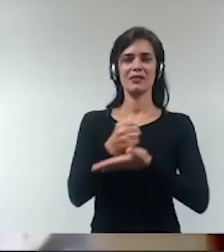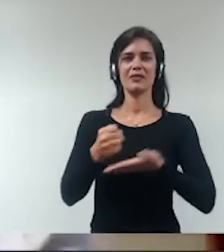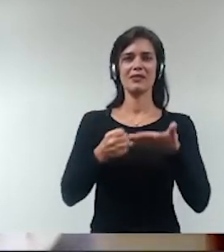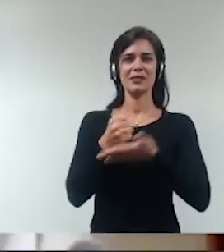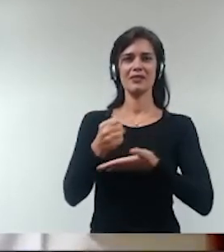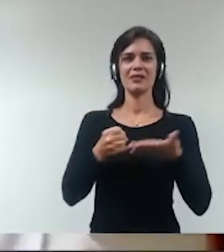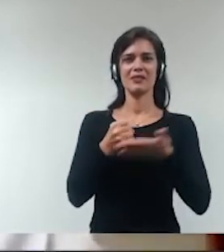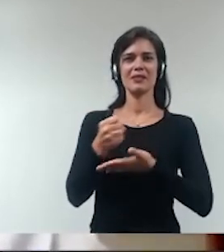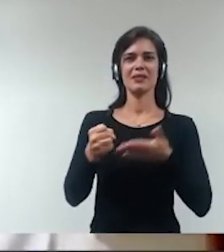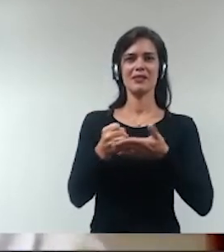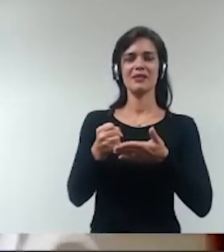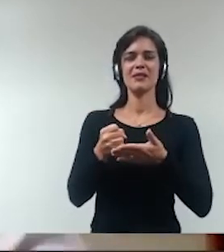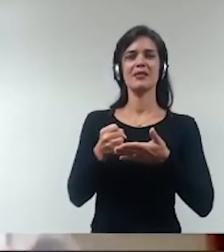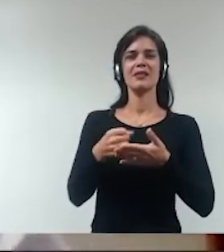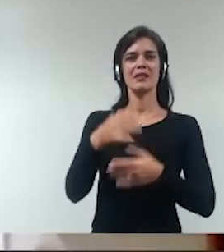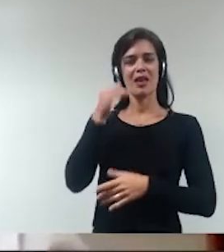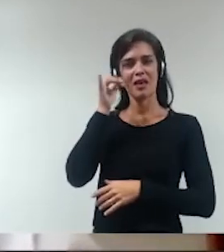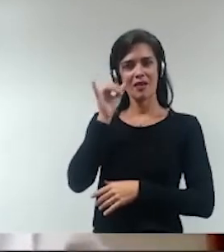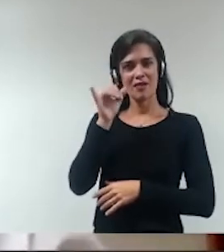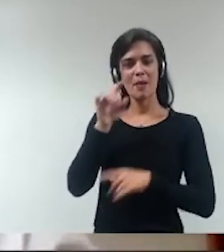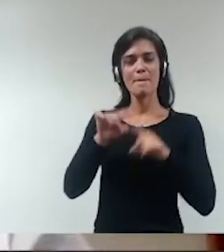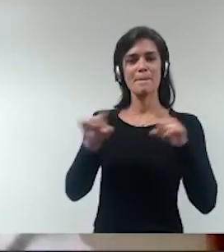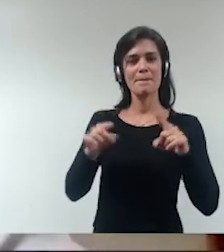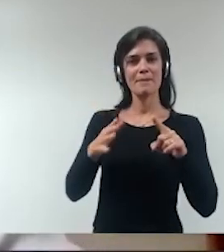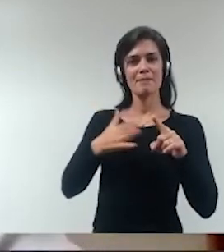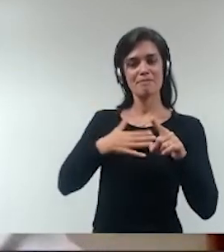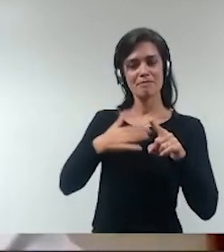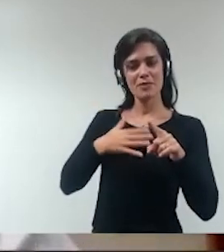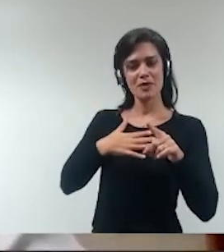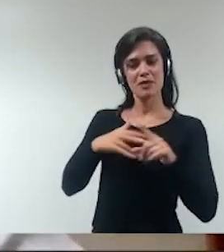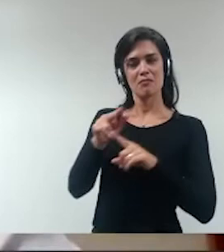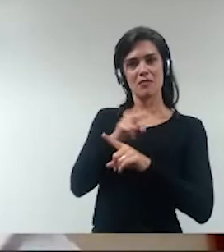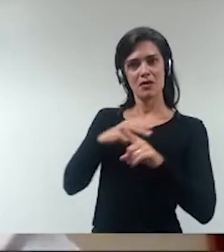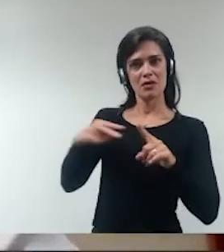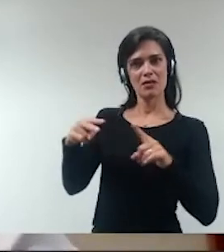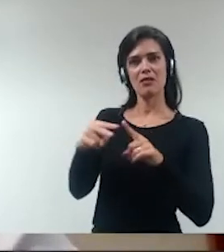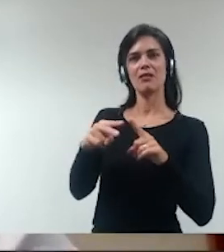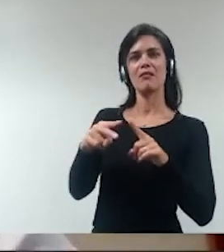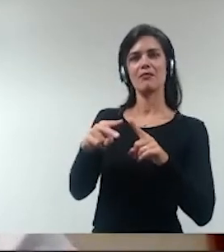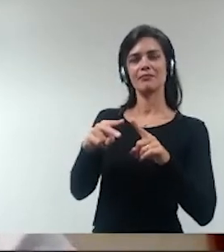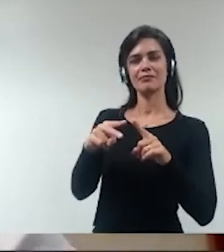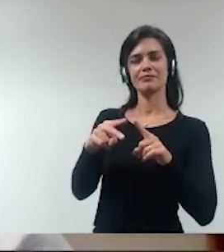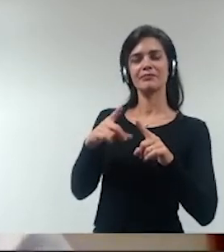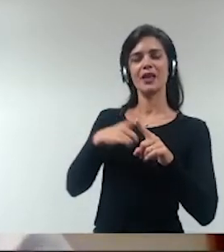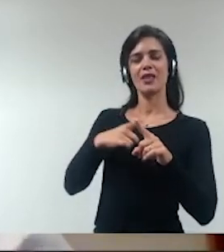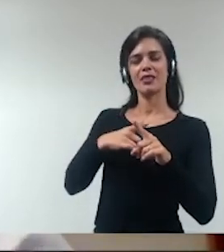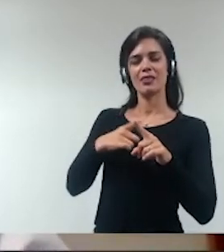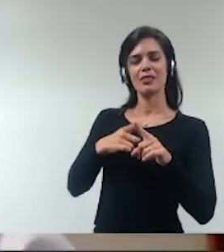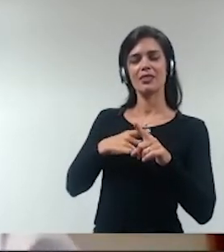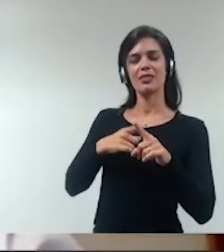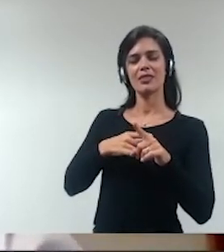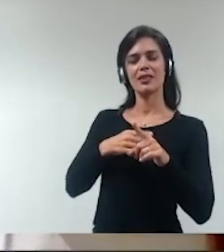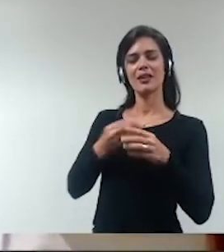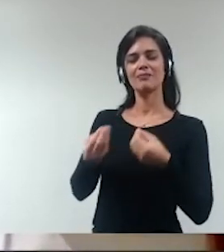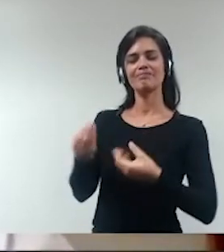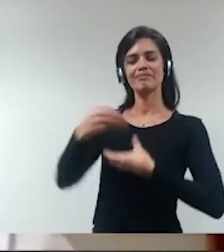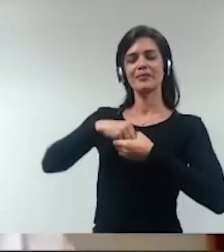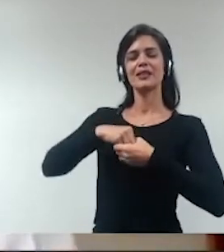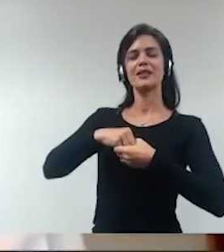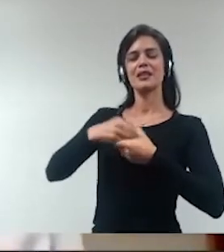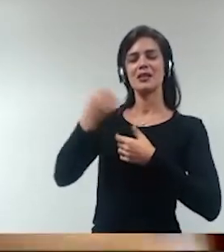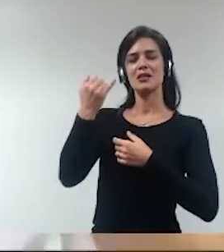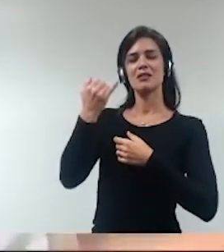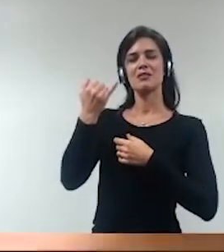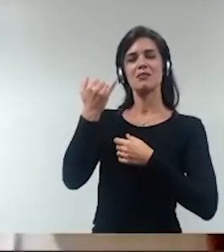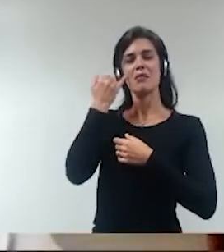e da prevenção mas a meu ver ela está evada de uma conotação política muito grande